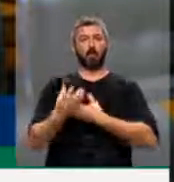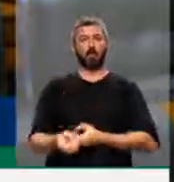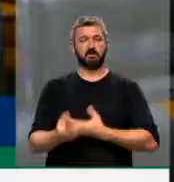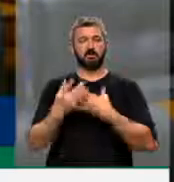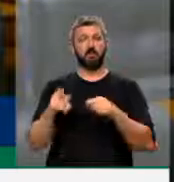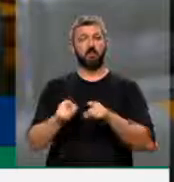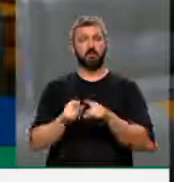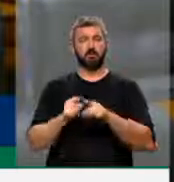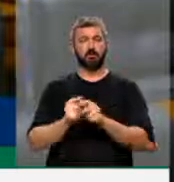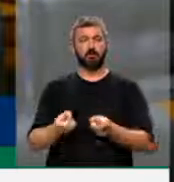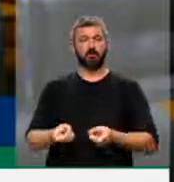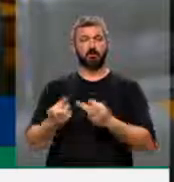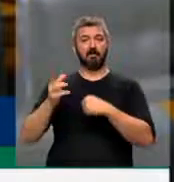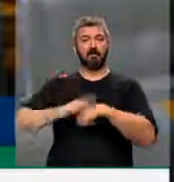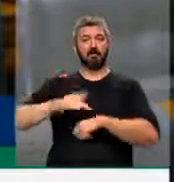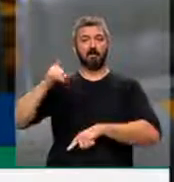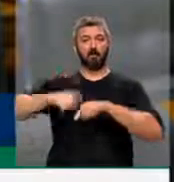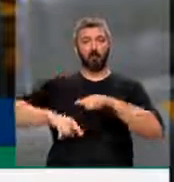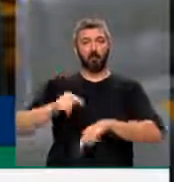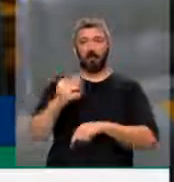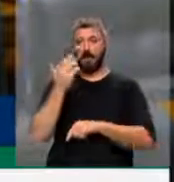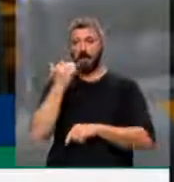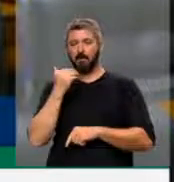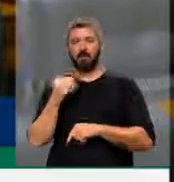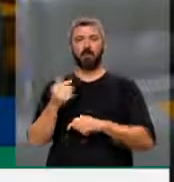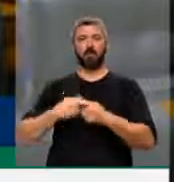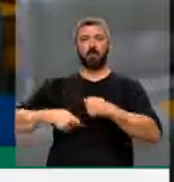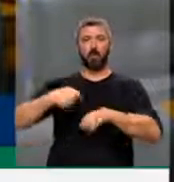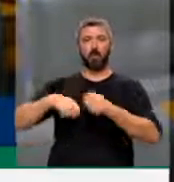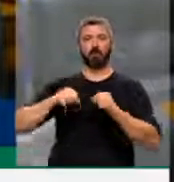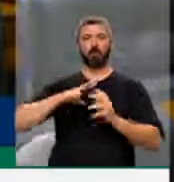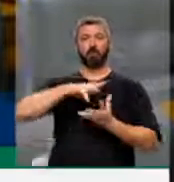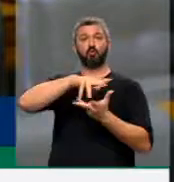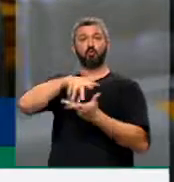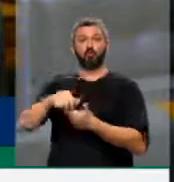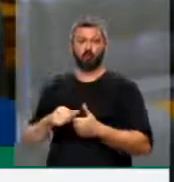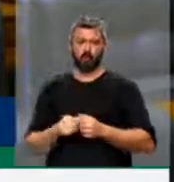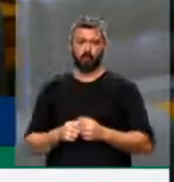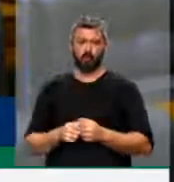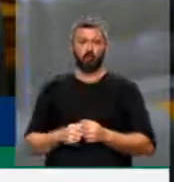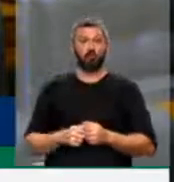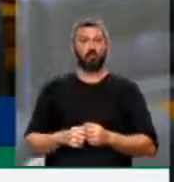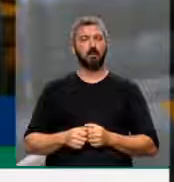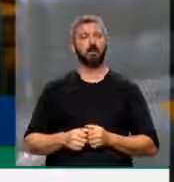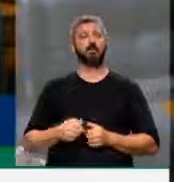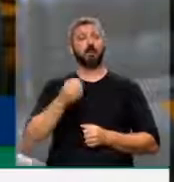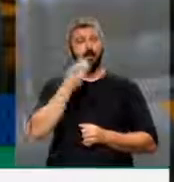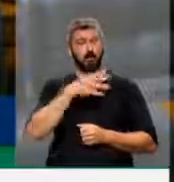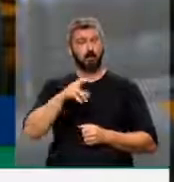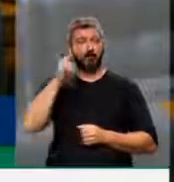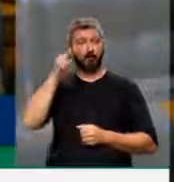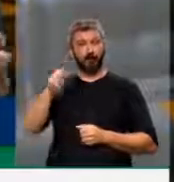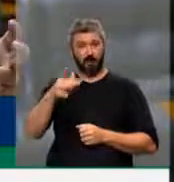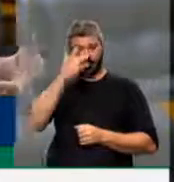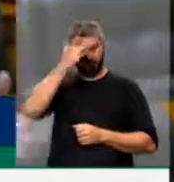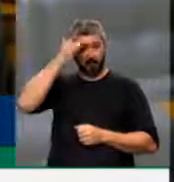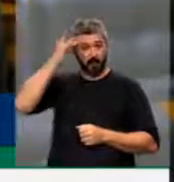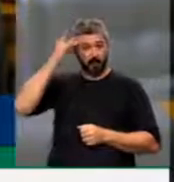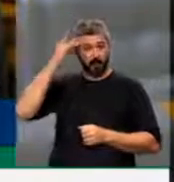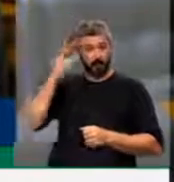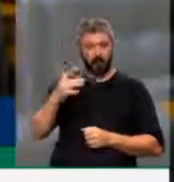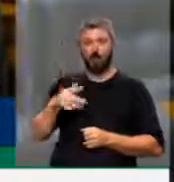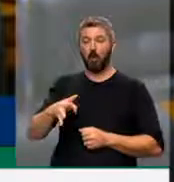e exportador de alimentos no mercado. Como é bom a gente ouvir vozes de gente que